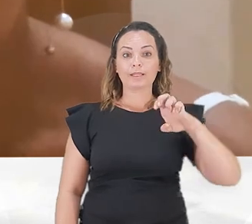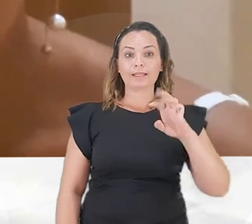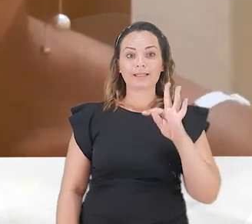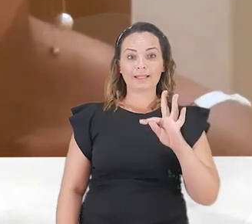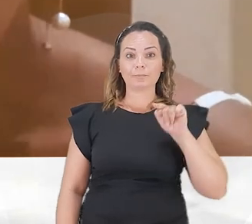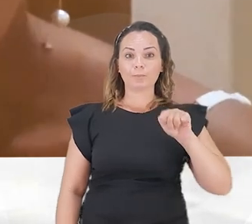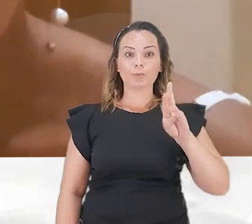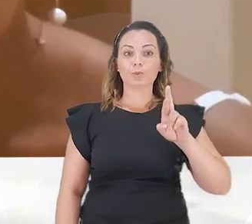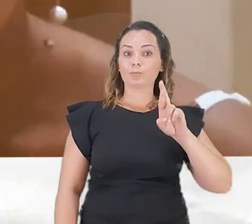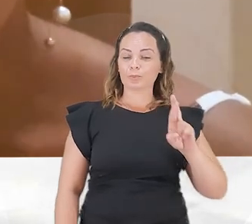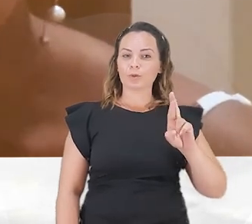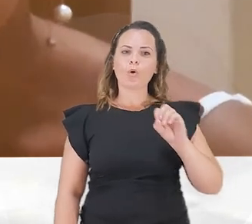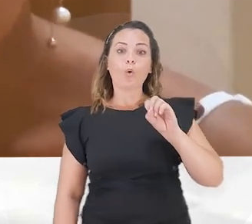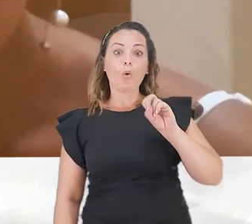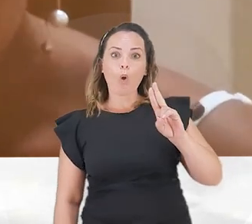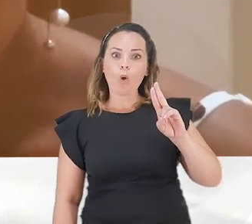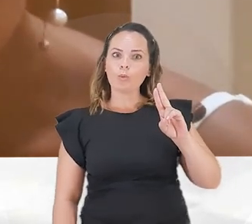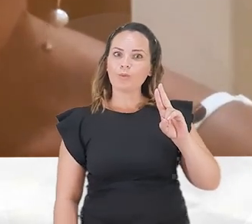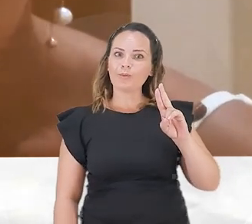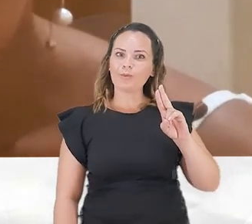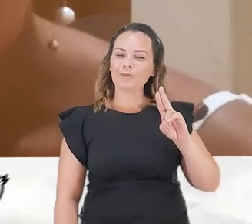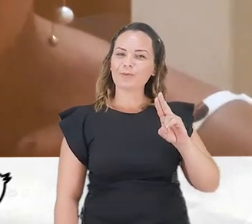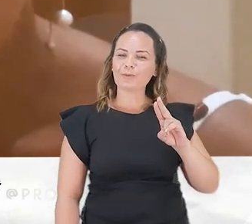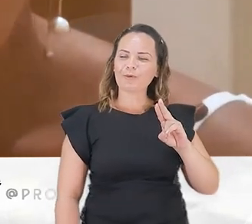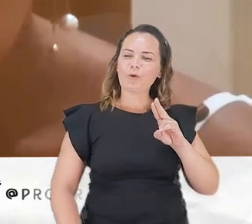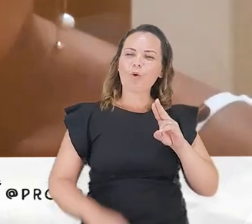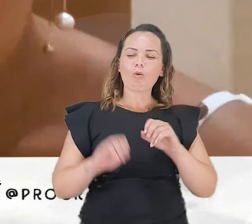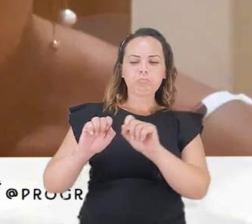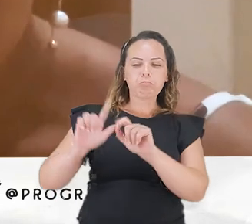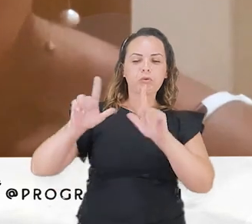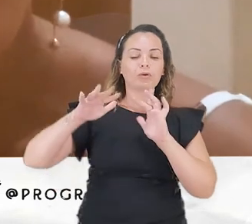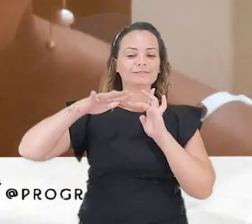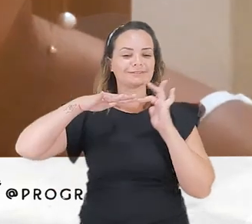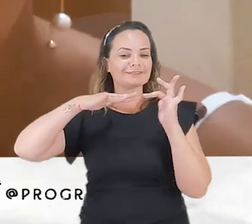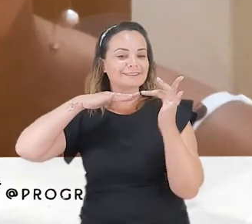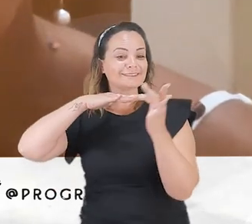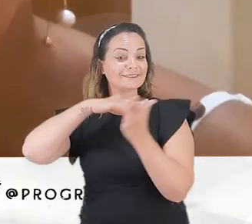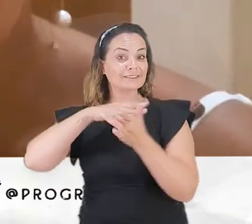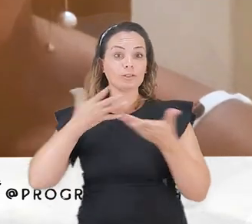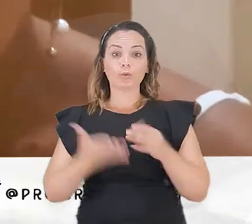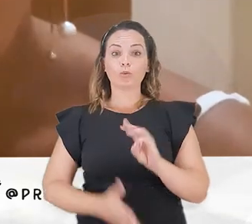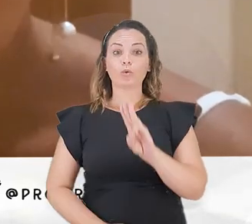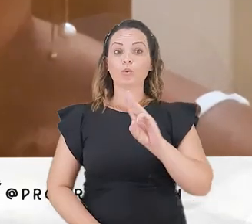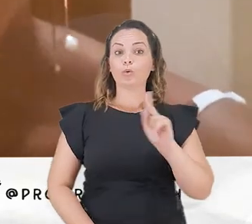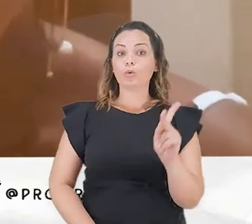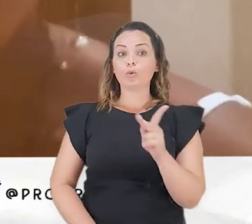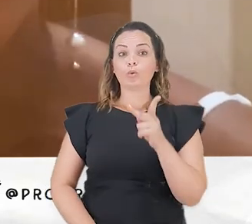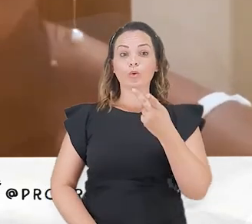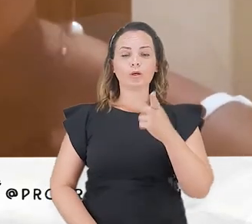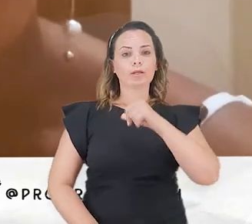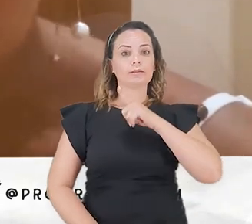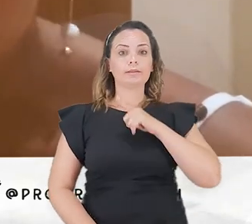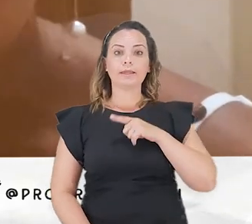.br ou que nos acesse pelas redes sociais. O programa WASH hoje está